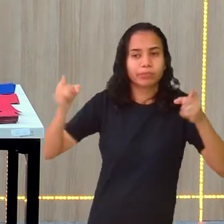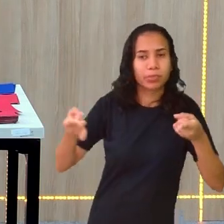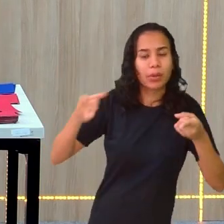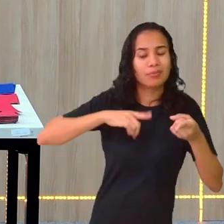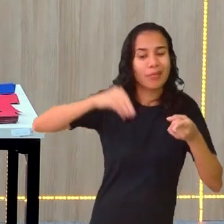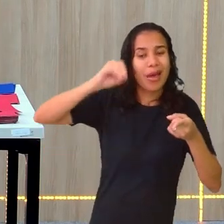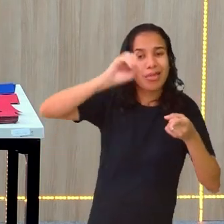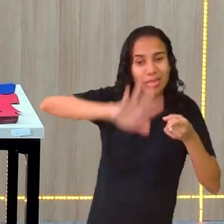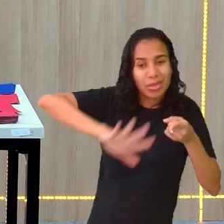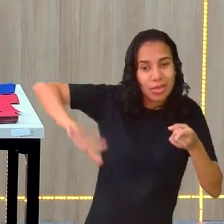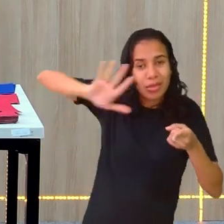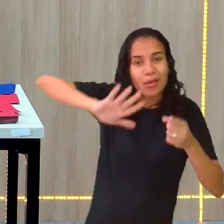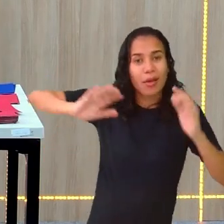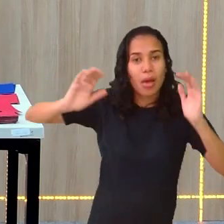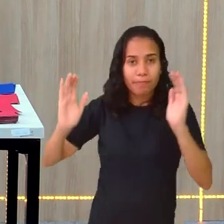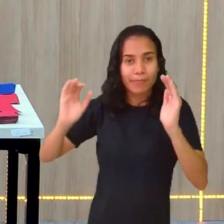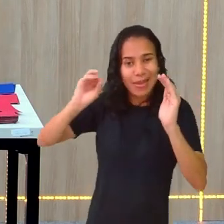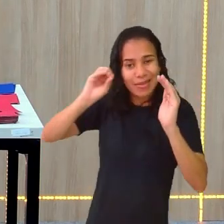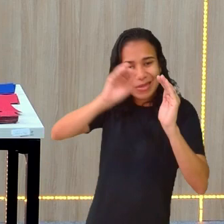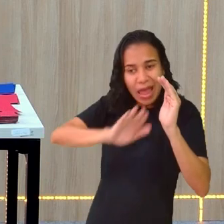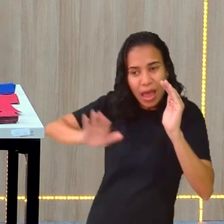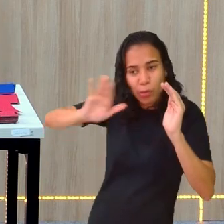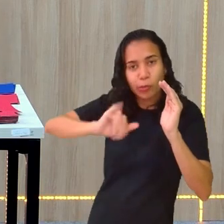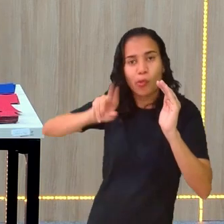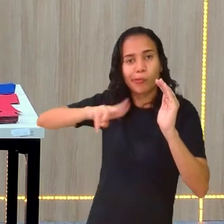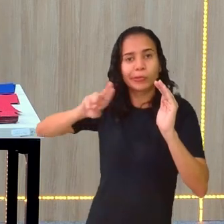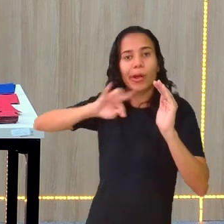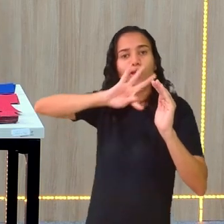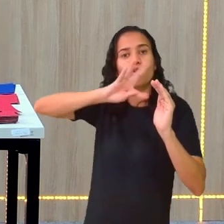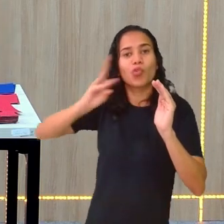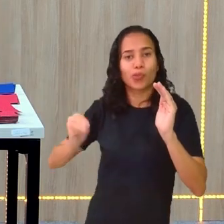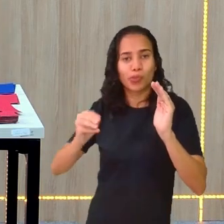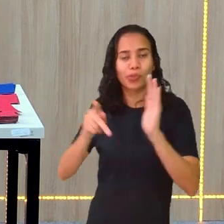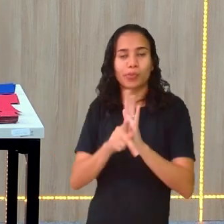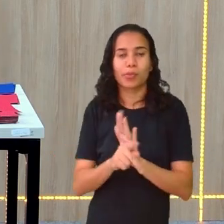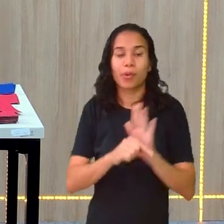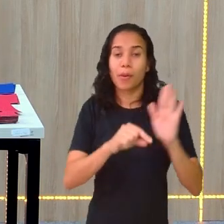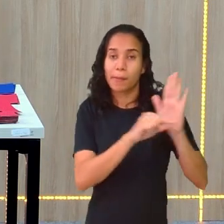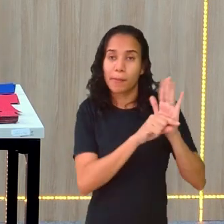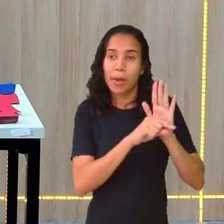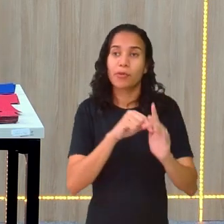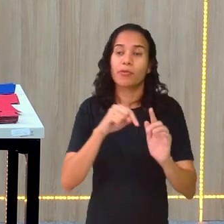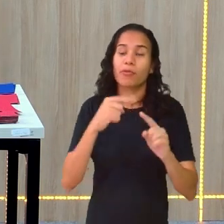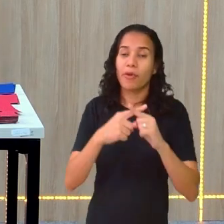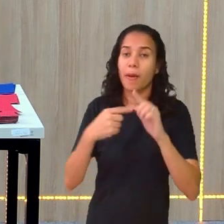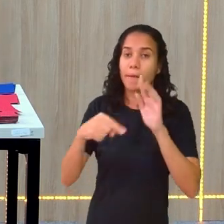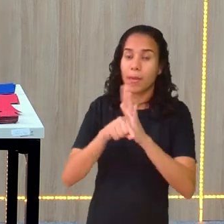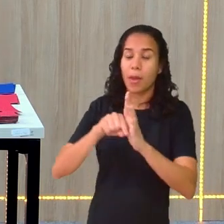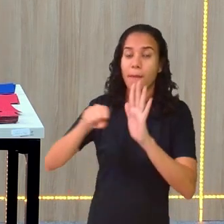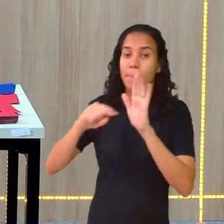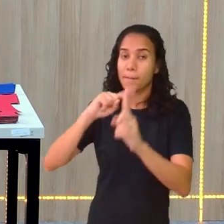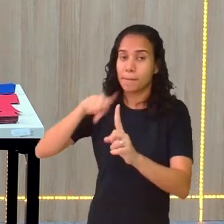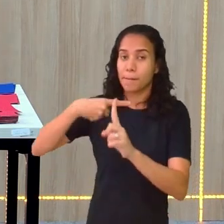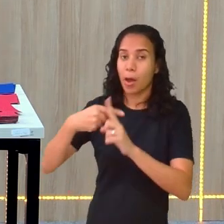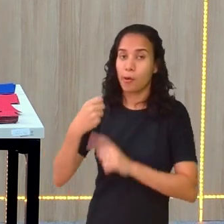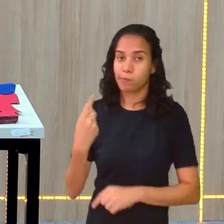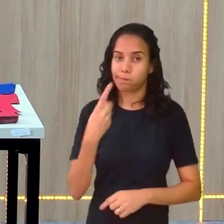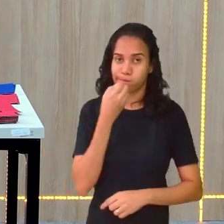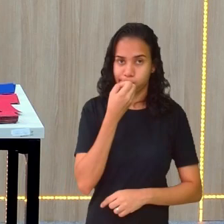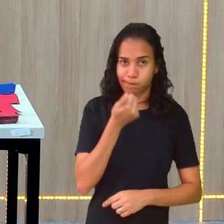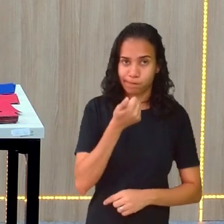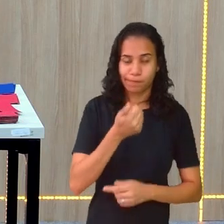que eu tiver aqui, eu estou operando com tudo dentro. Então, menos vezes menos dá mais, mais 1. Tudo bem?